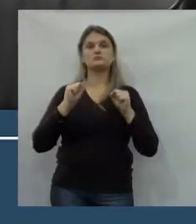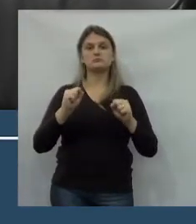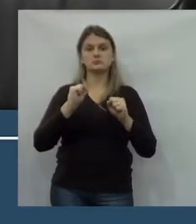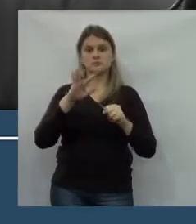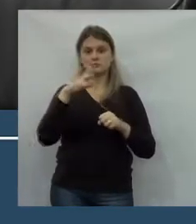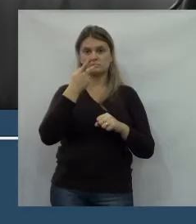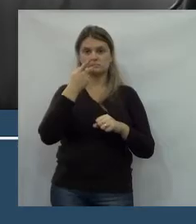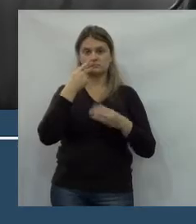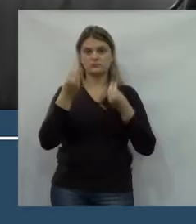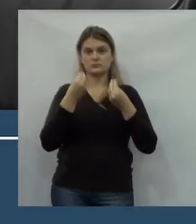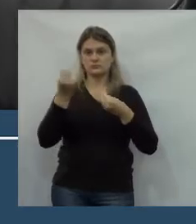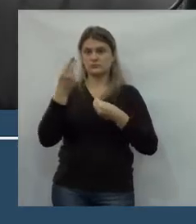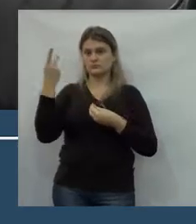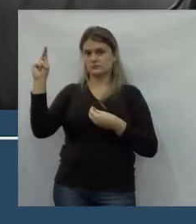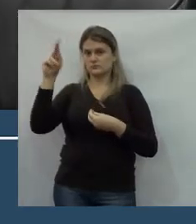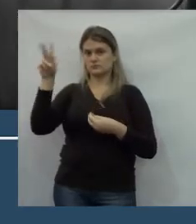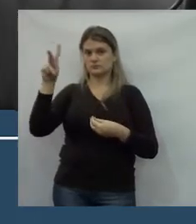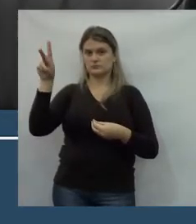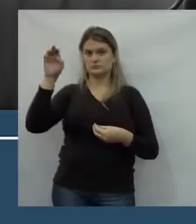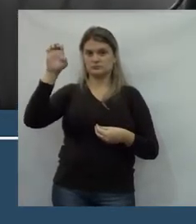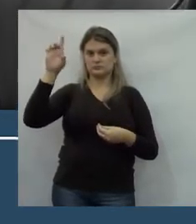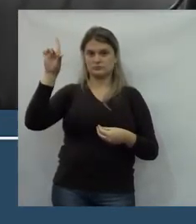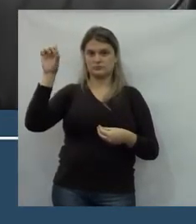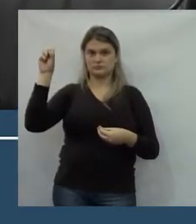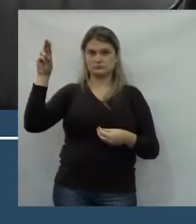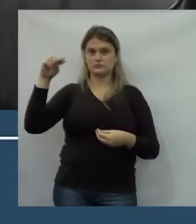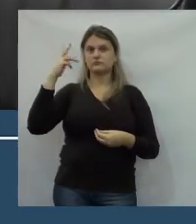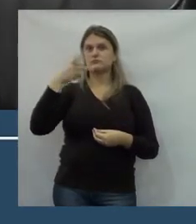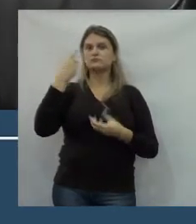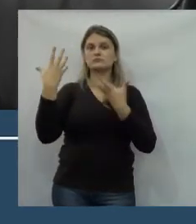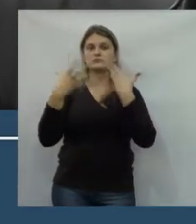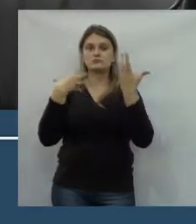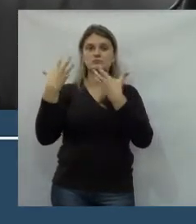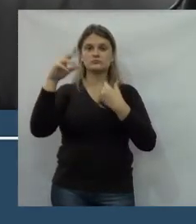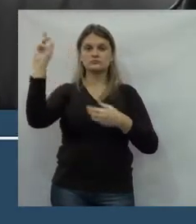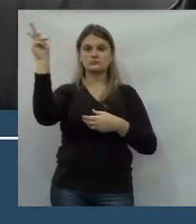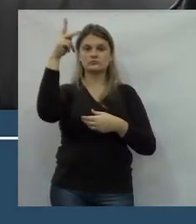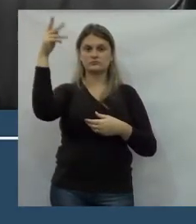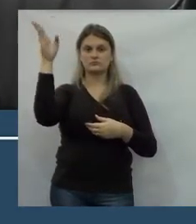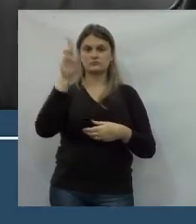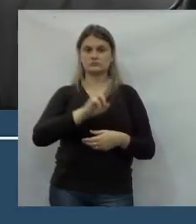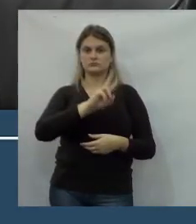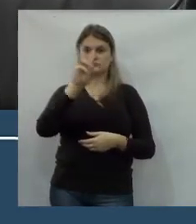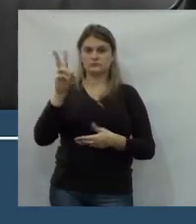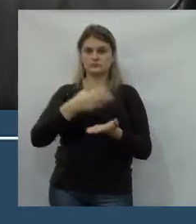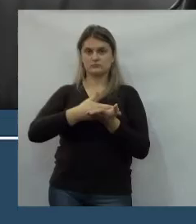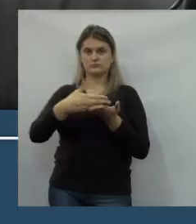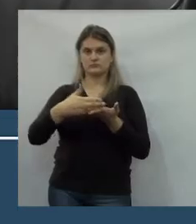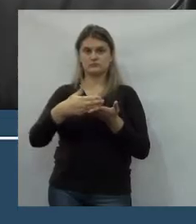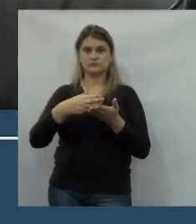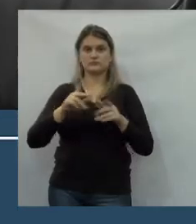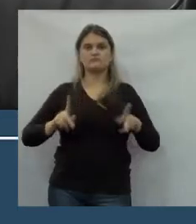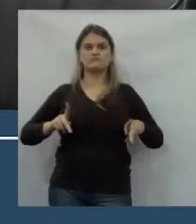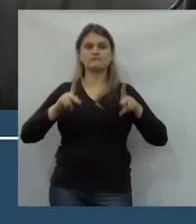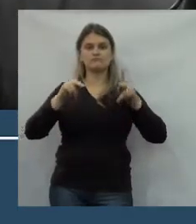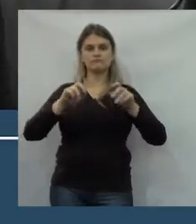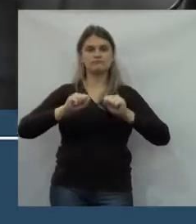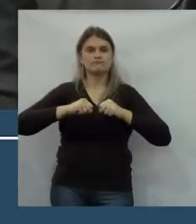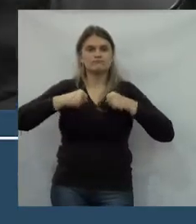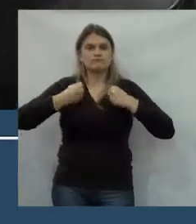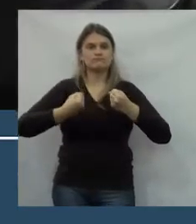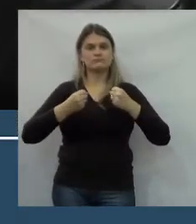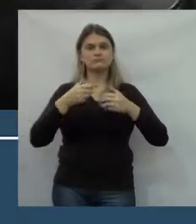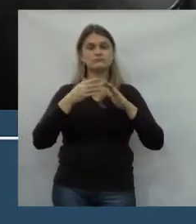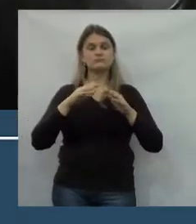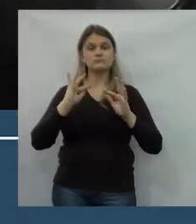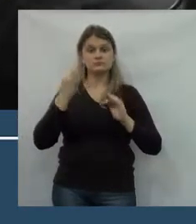próprio hino, que o professor Eston falou ali no começo, é o povo brilhoso. A